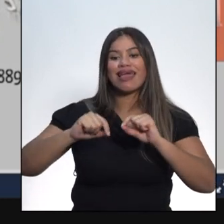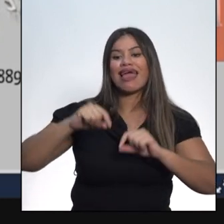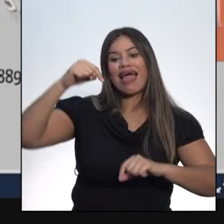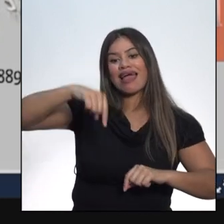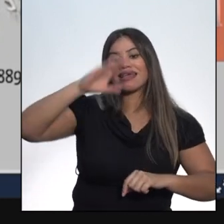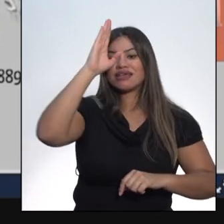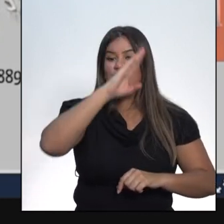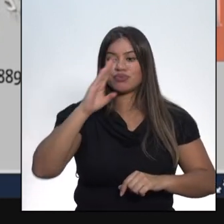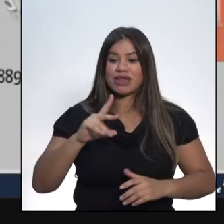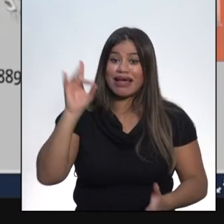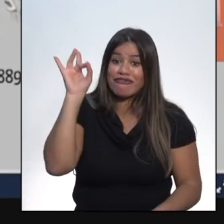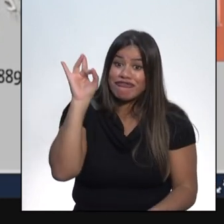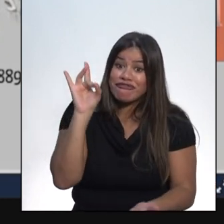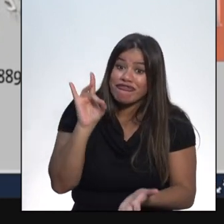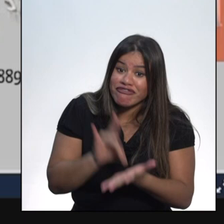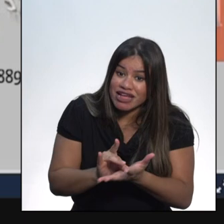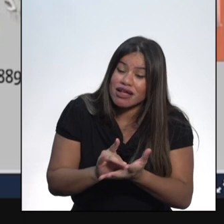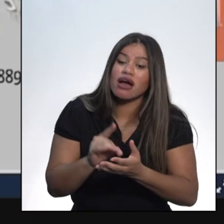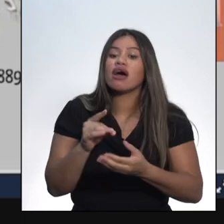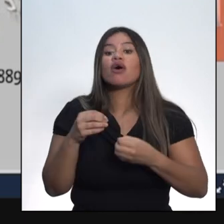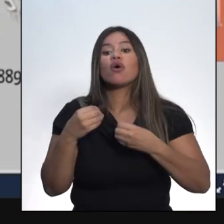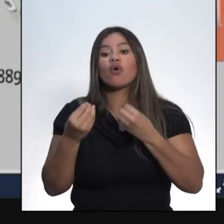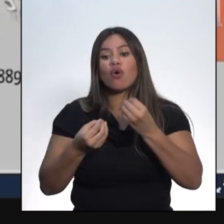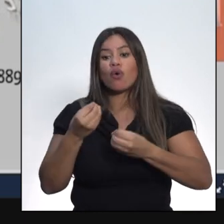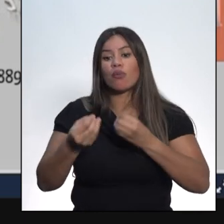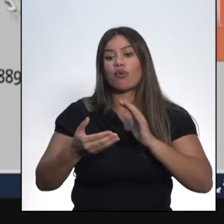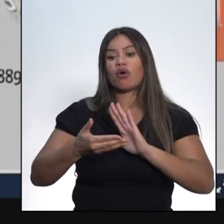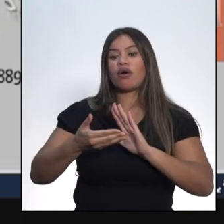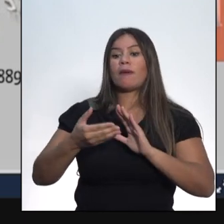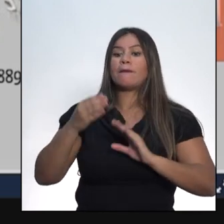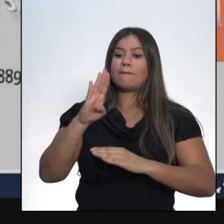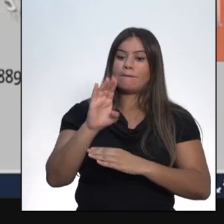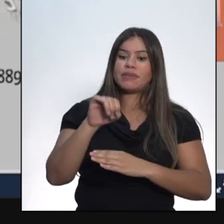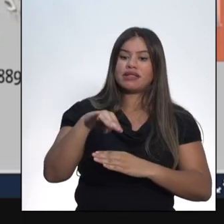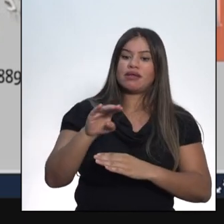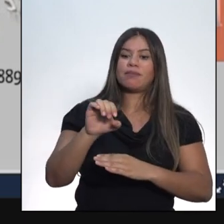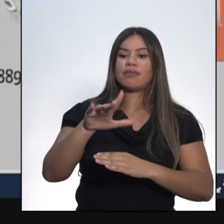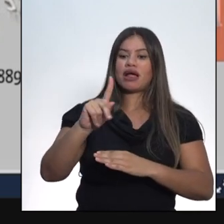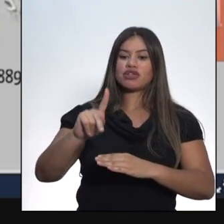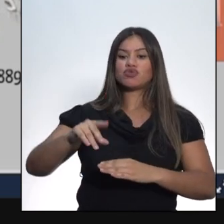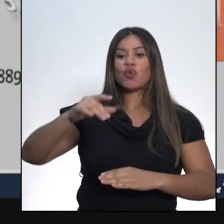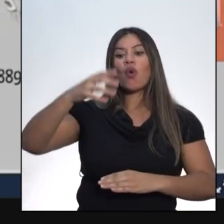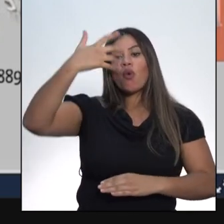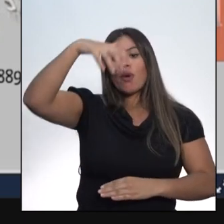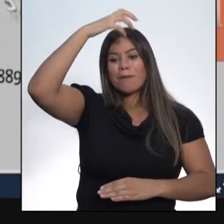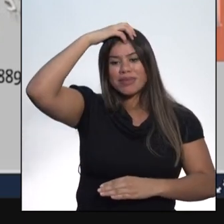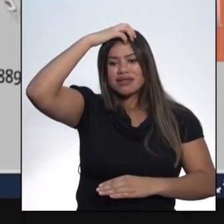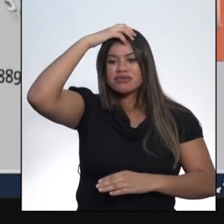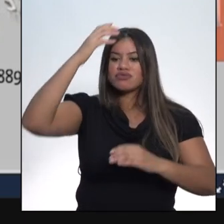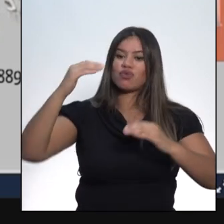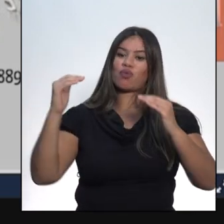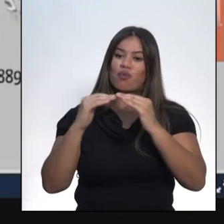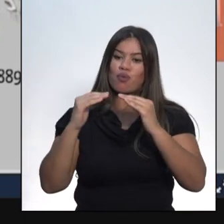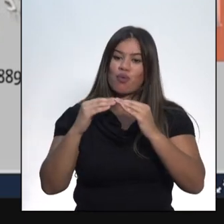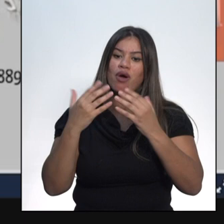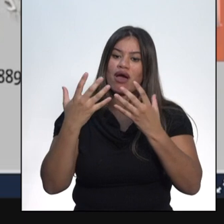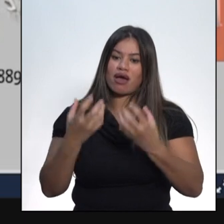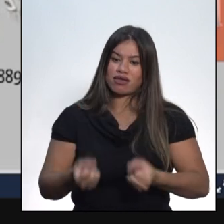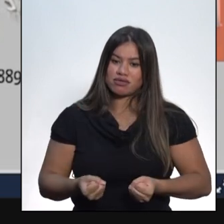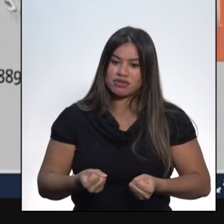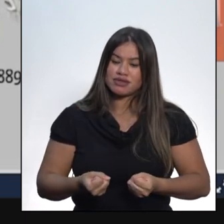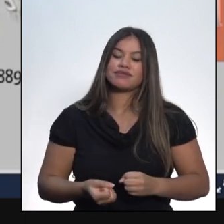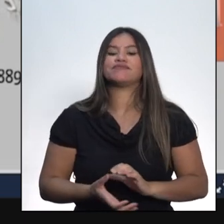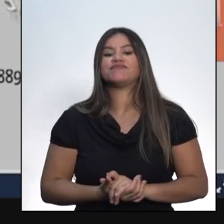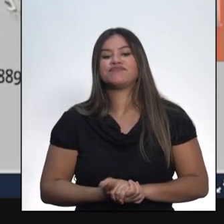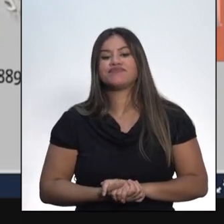beneplácito, após o consentimento do imperador. Já o padroado era uma prática